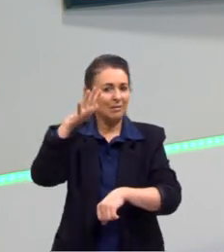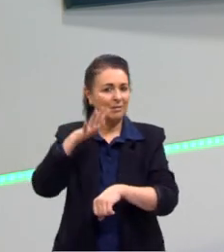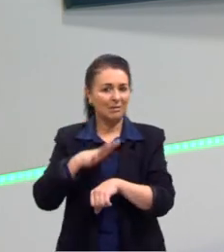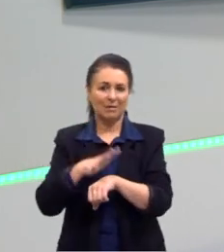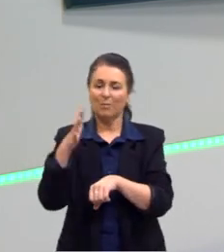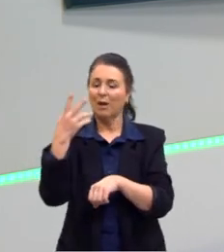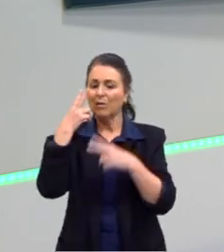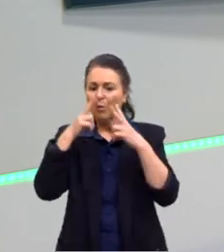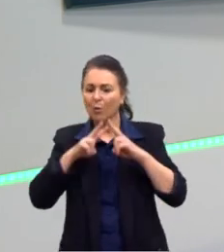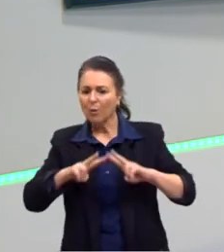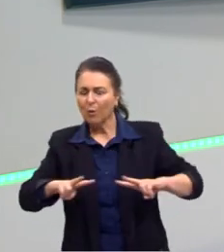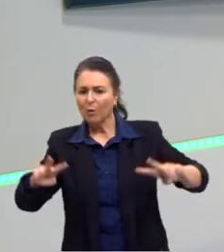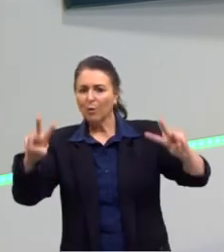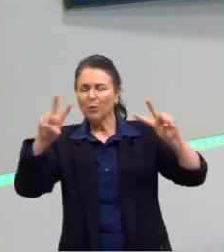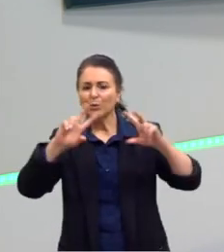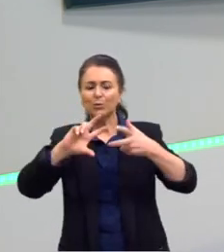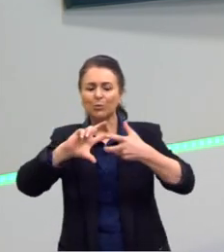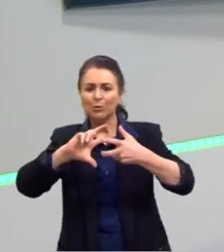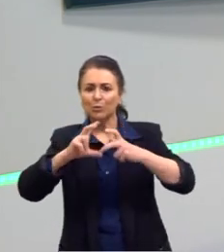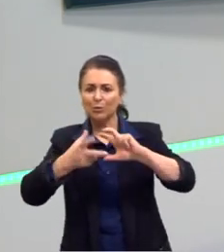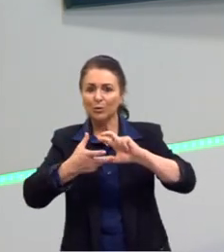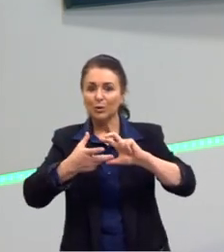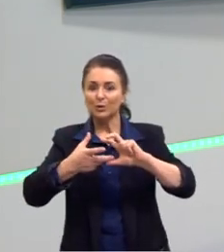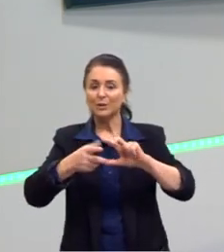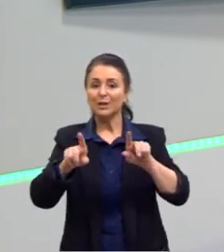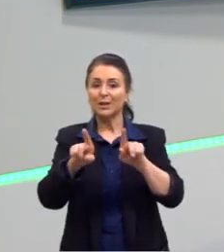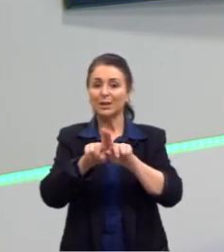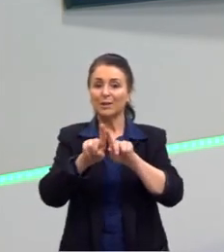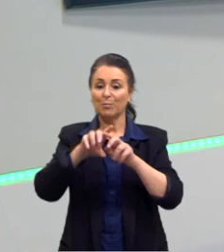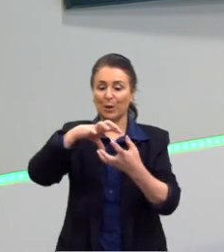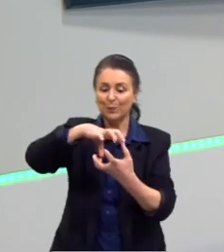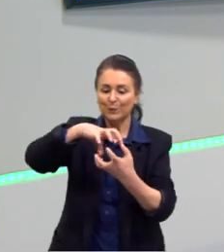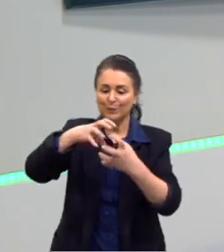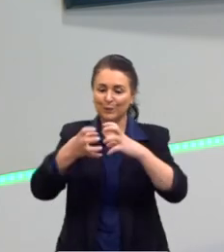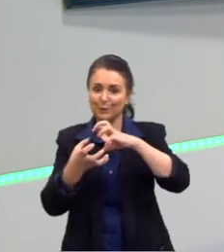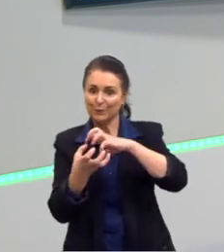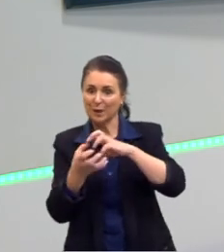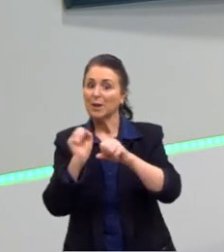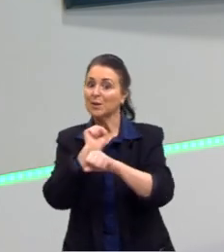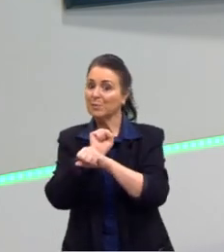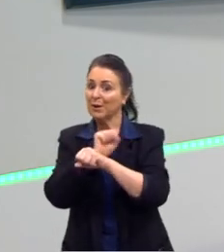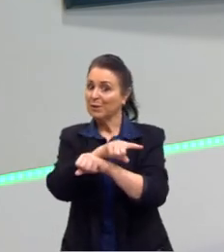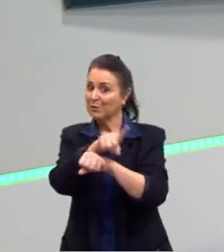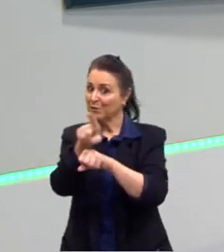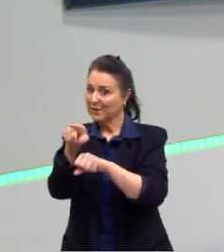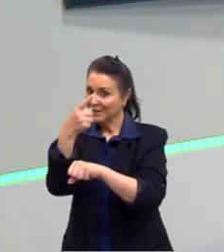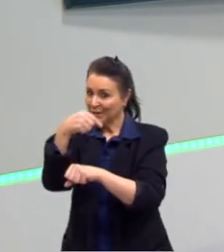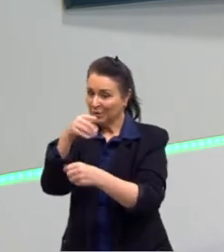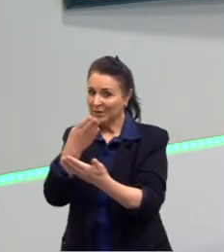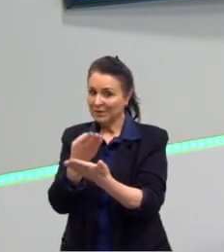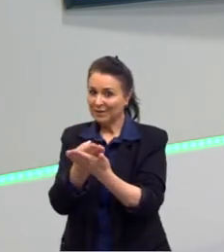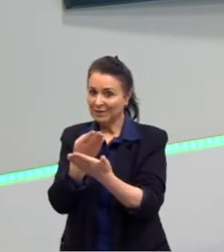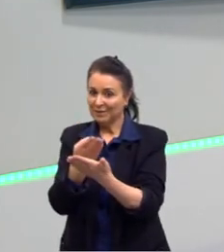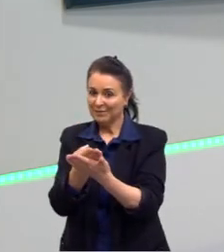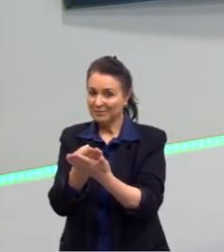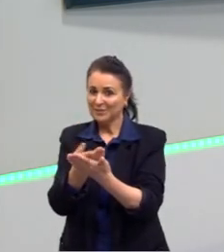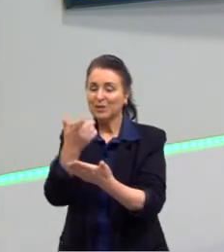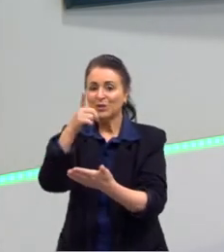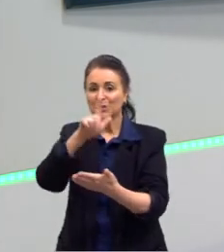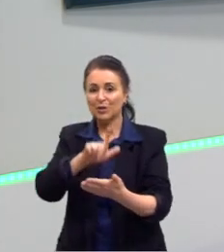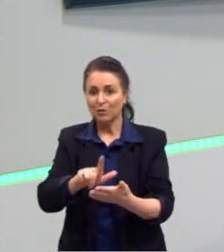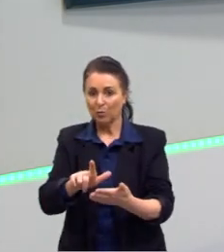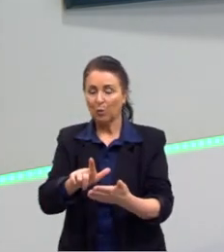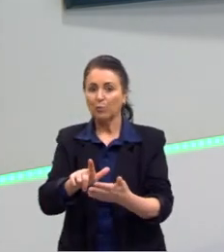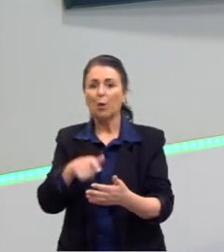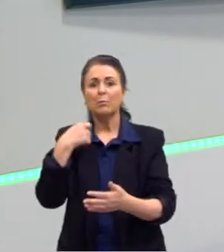vendo todos os poliedros e os corpos redondos. Conto com vocês, então, na próxima aula. Aqui, novamente, se